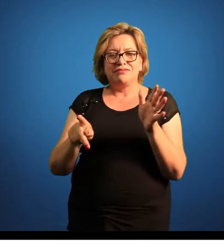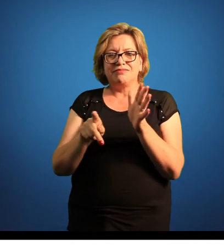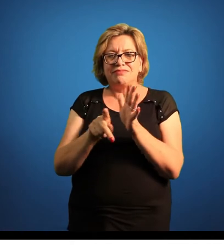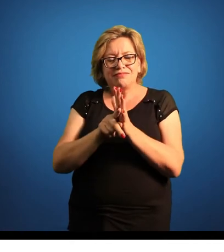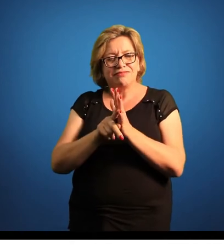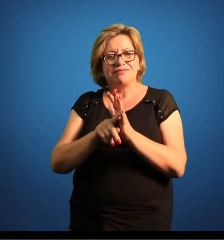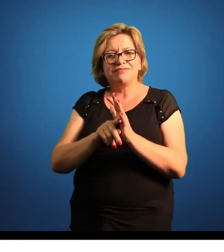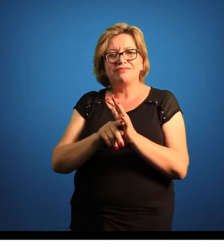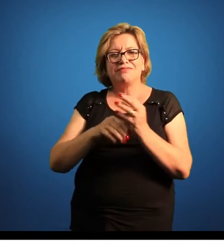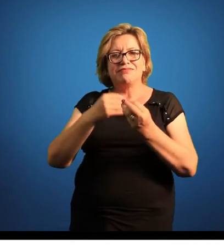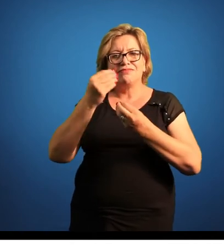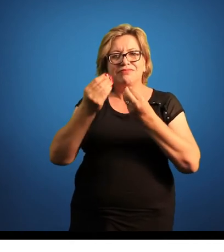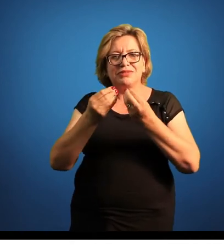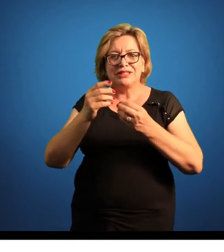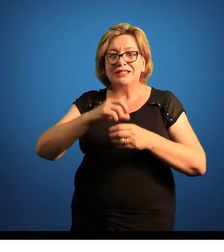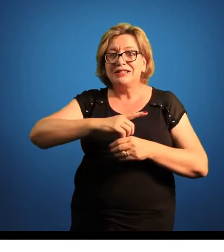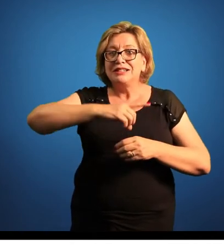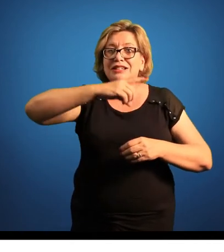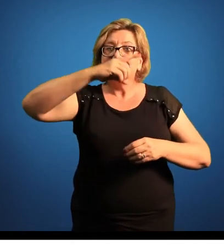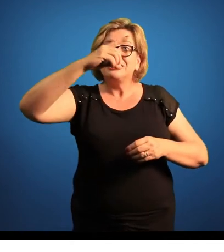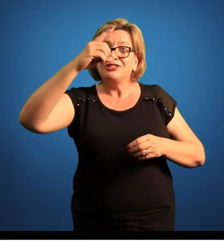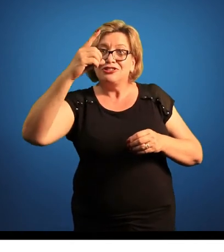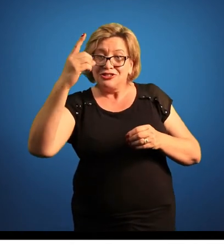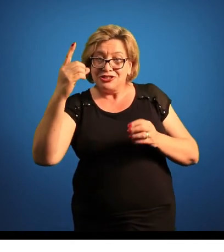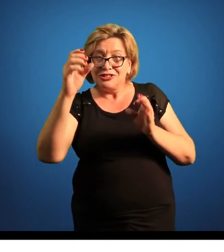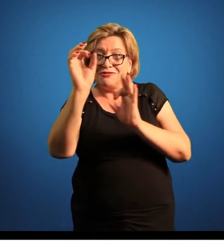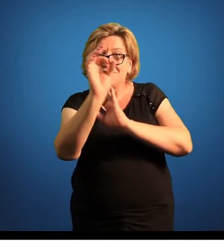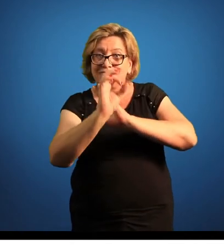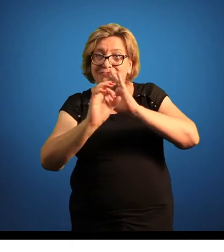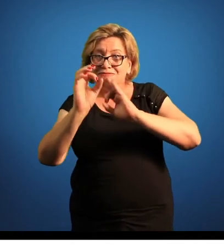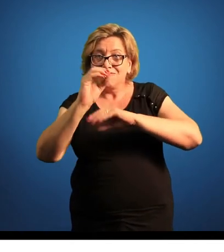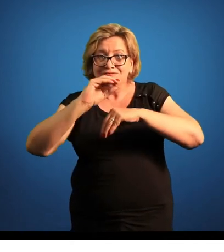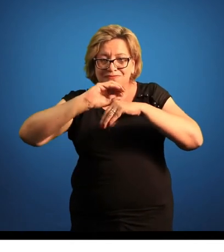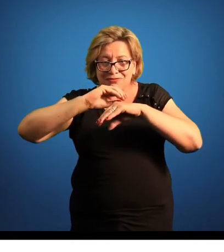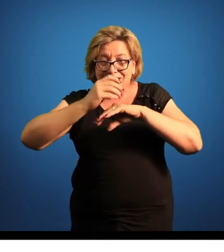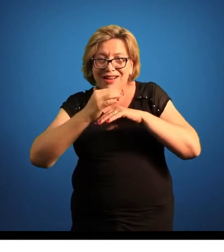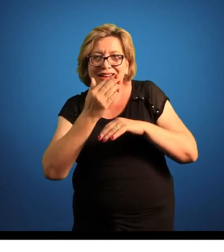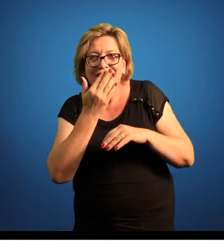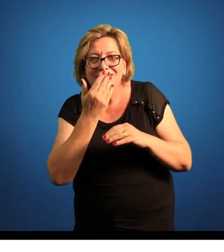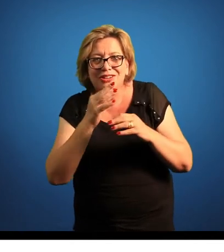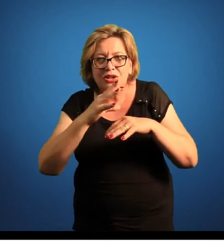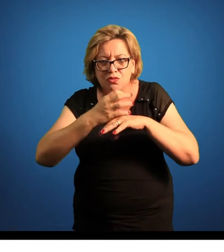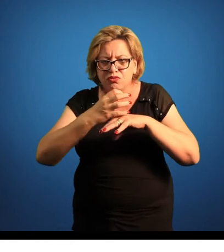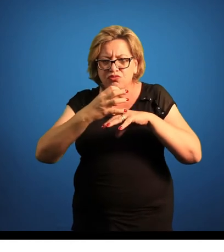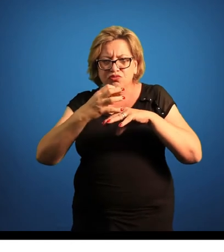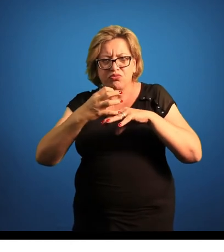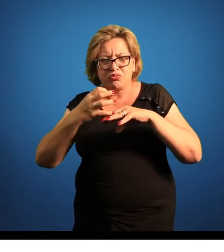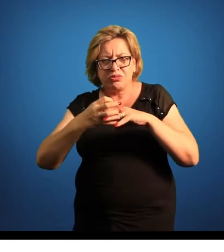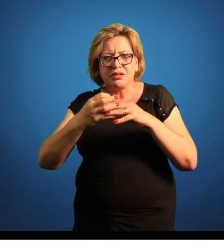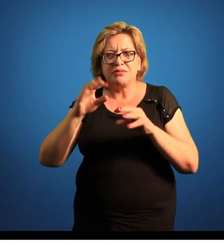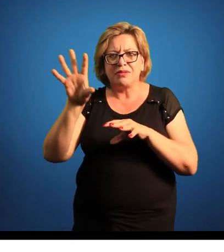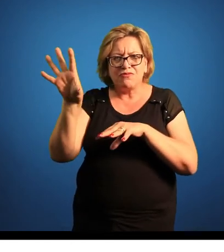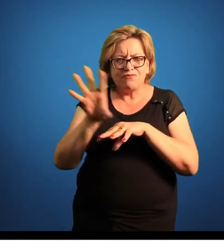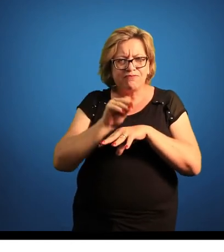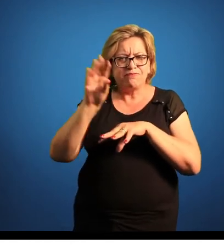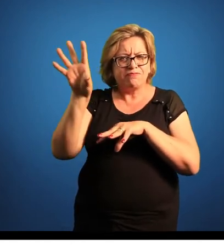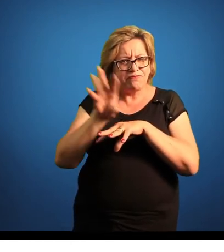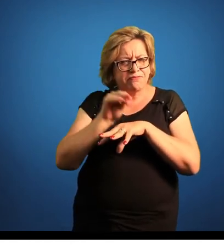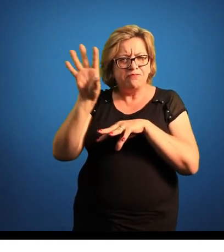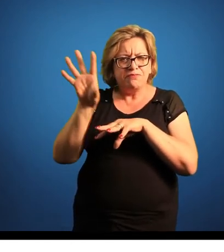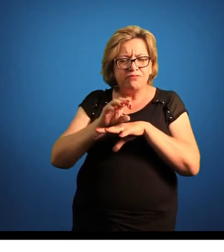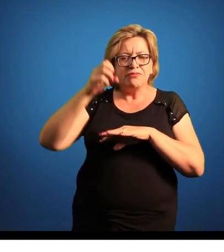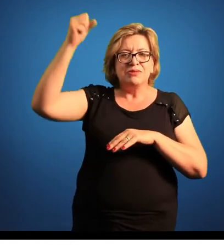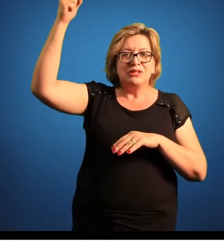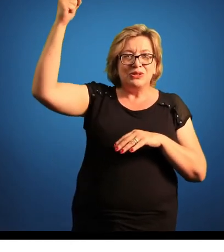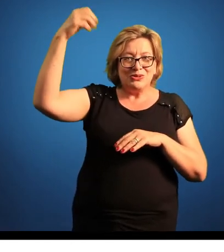de, durante o dia, ele cria essas estruturas globosas e bastante coloridas, aumentando a superfície para absorção de luz, como